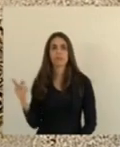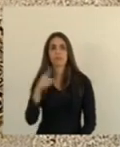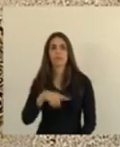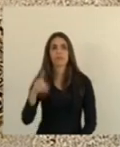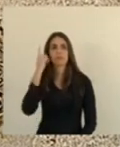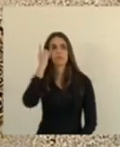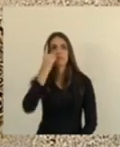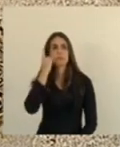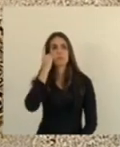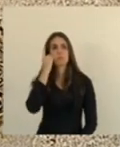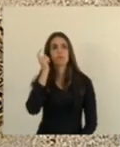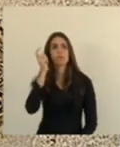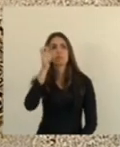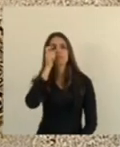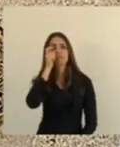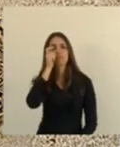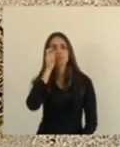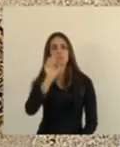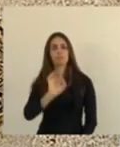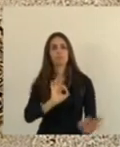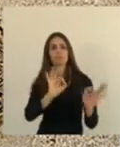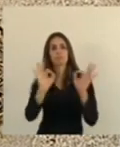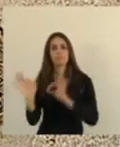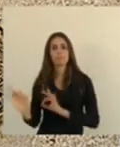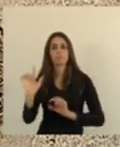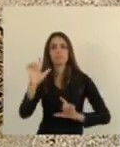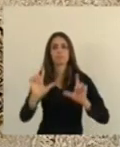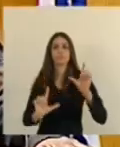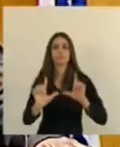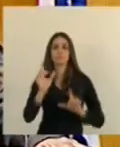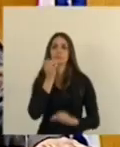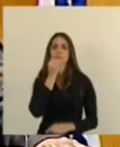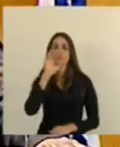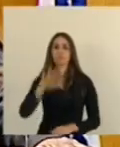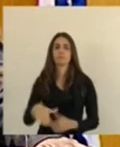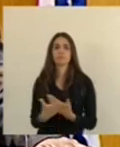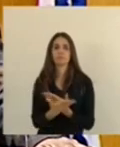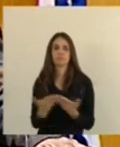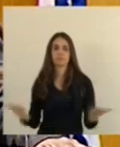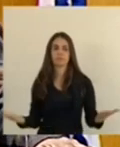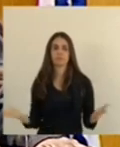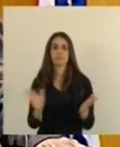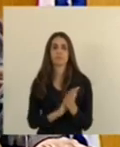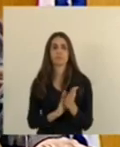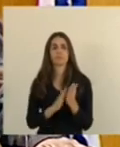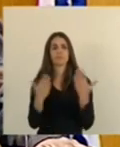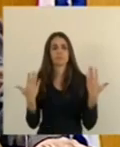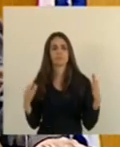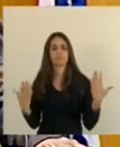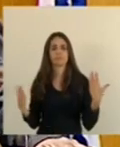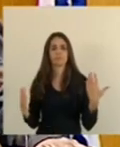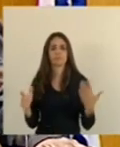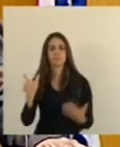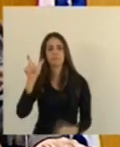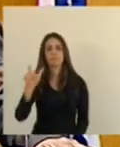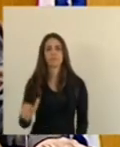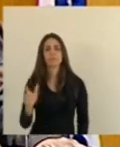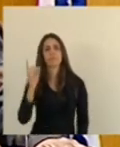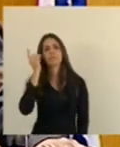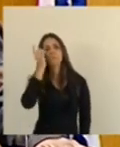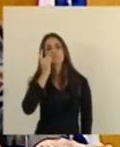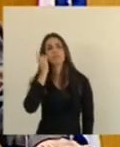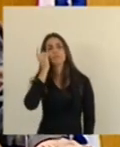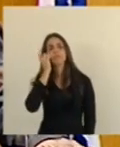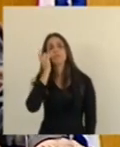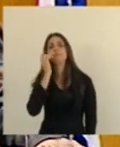todos que nos acompanham pela TV Assembleia, uma boa tarde a todos. Quero parabenizar o deputado capitão Assunção